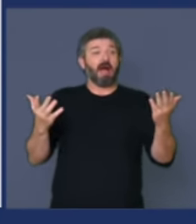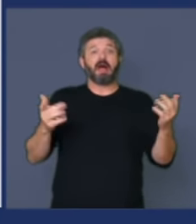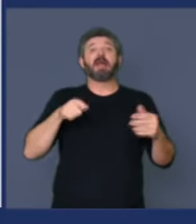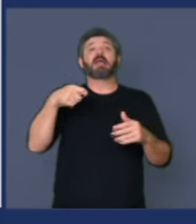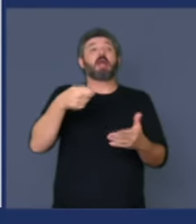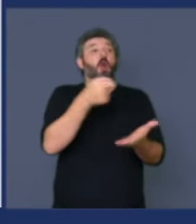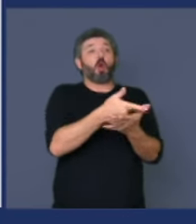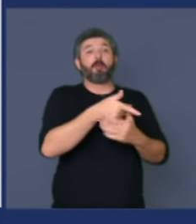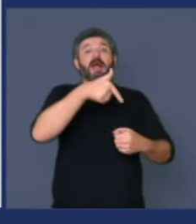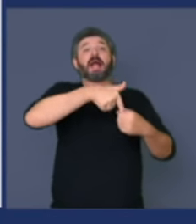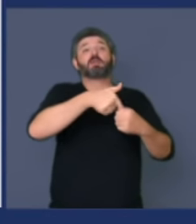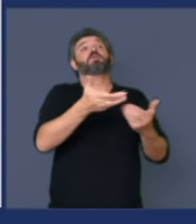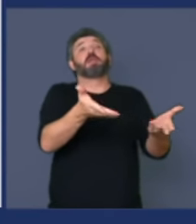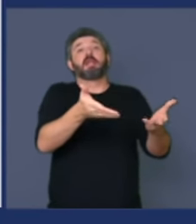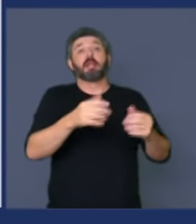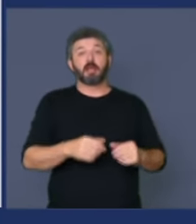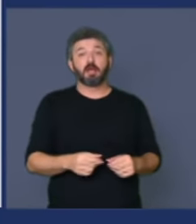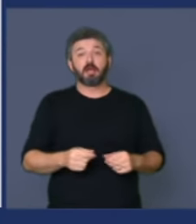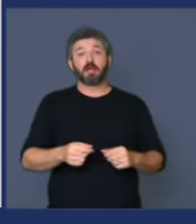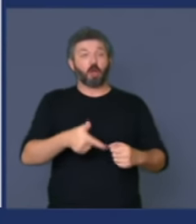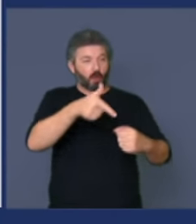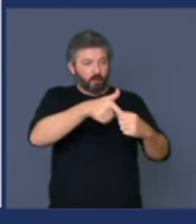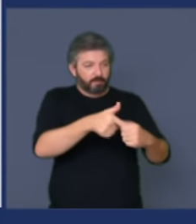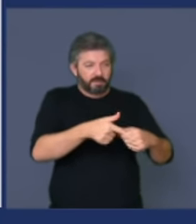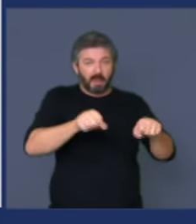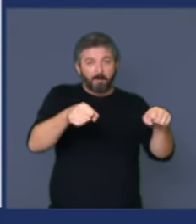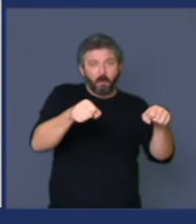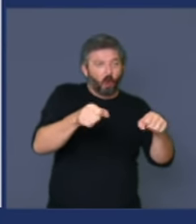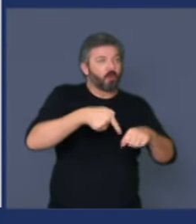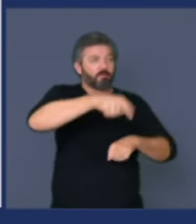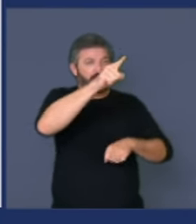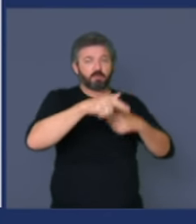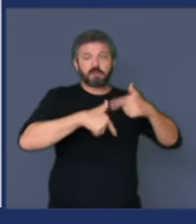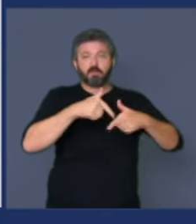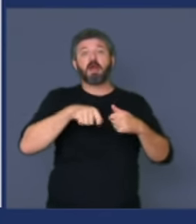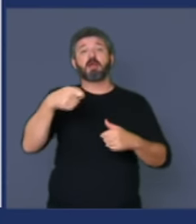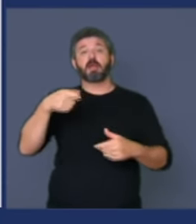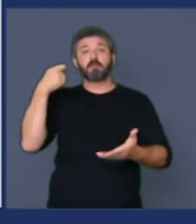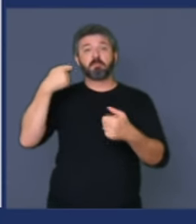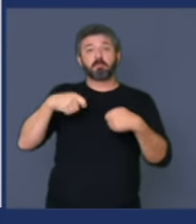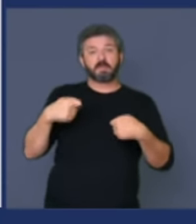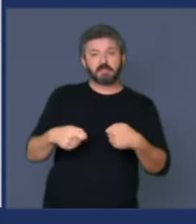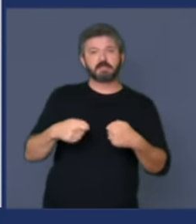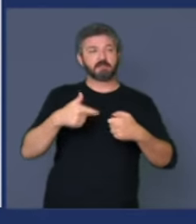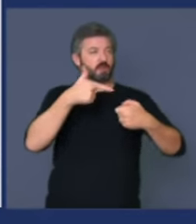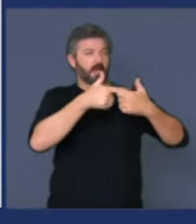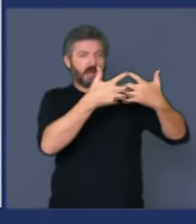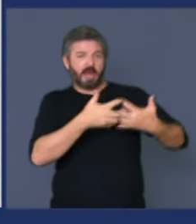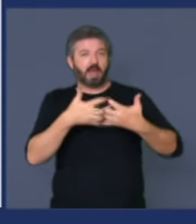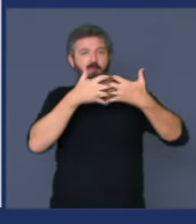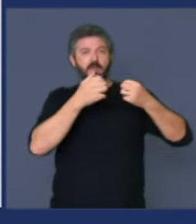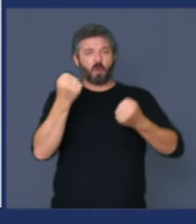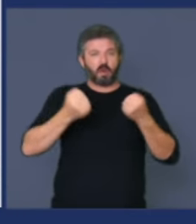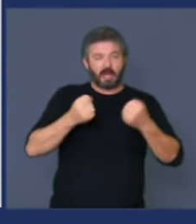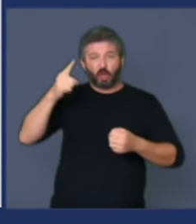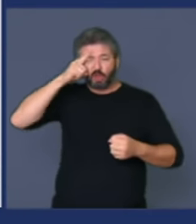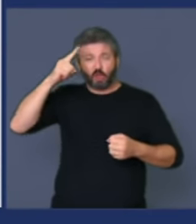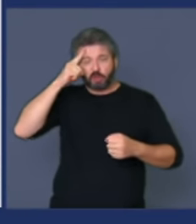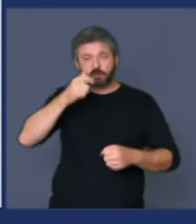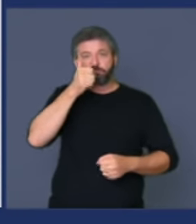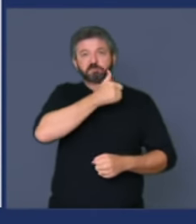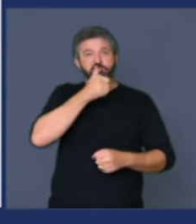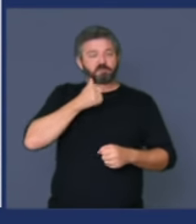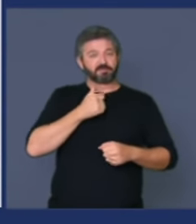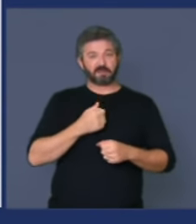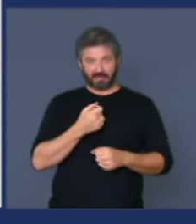gasolina quem tem que abastecer sua motinha quem tem que abastecer seu caminhão seu carrinho todo dia não está achando